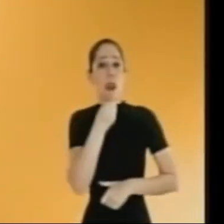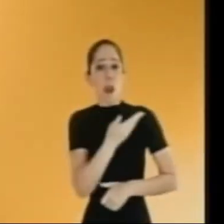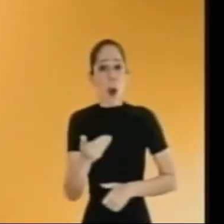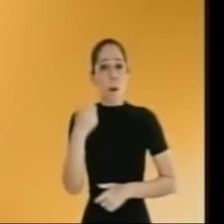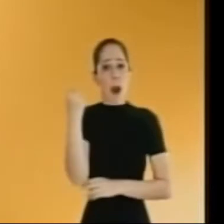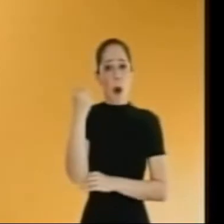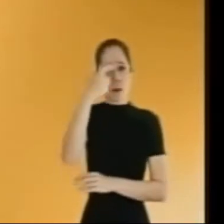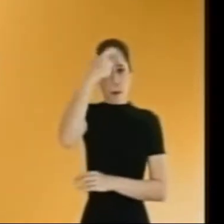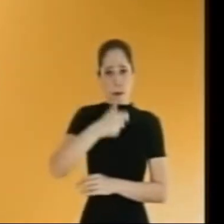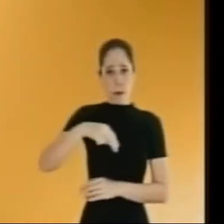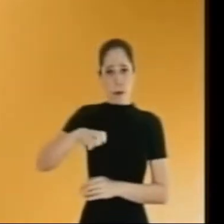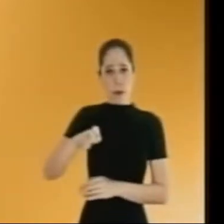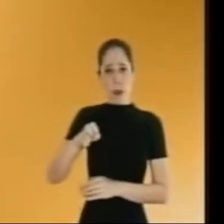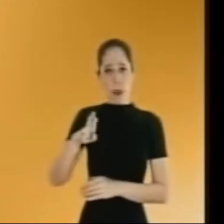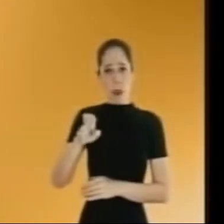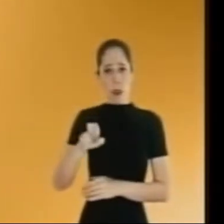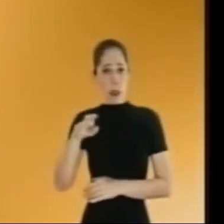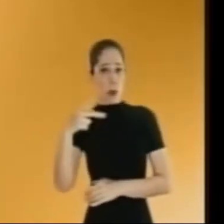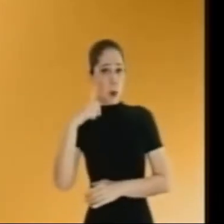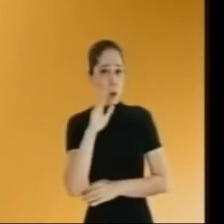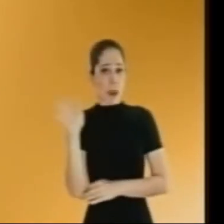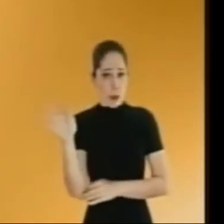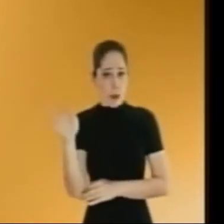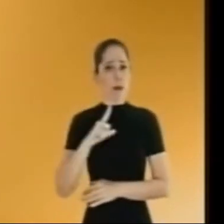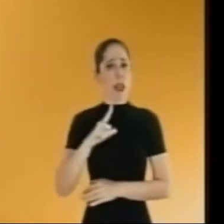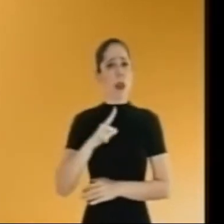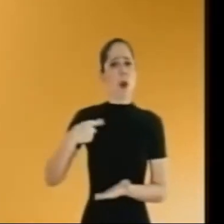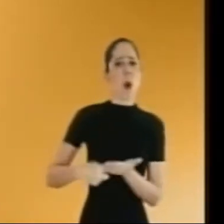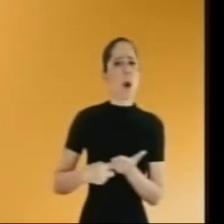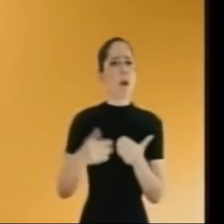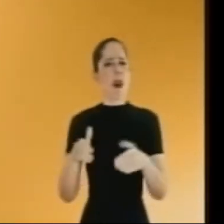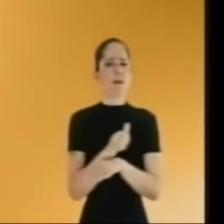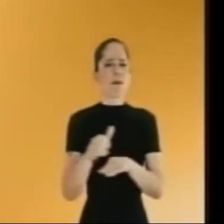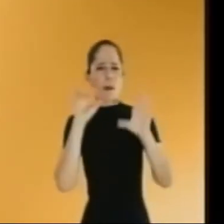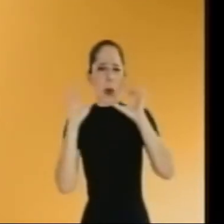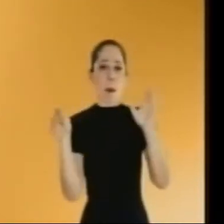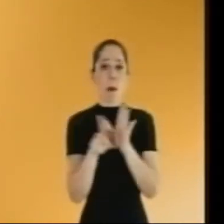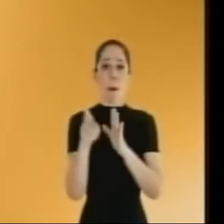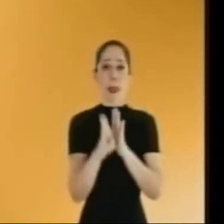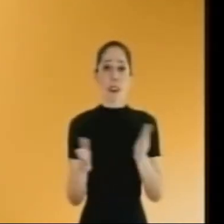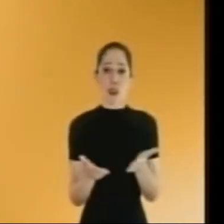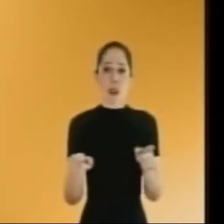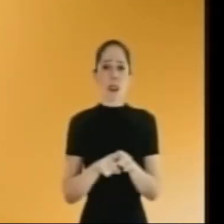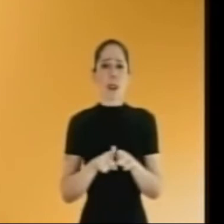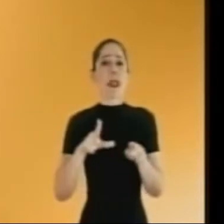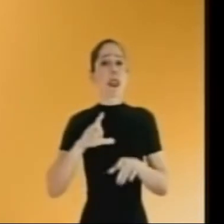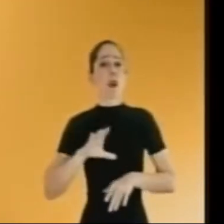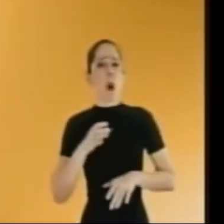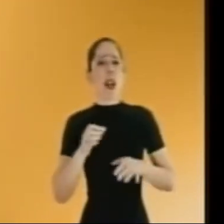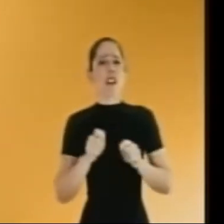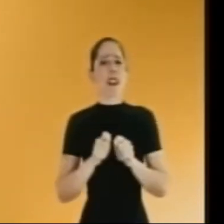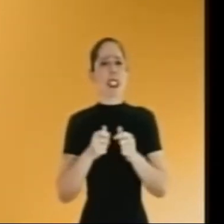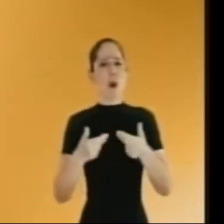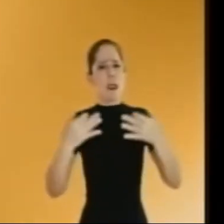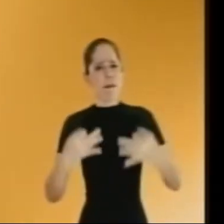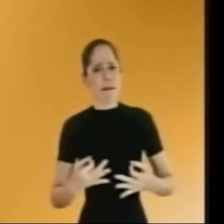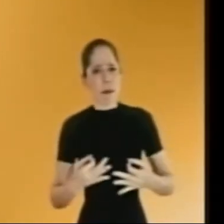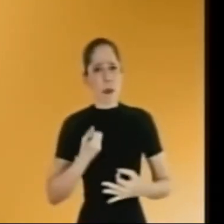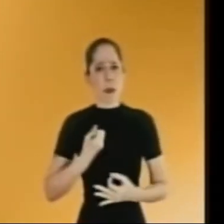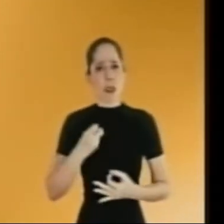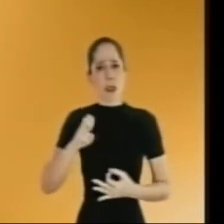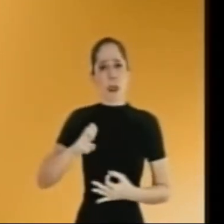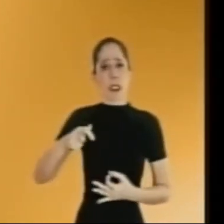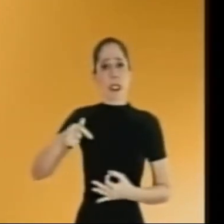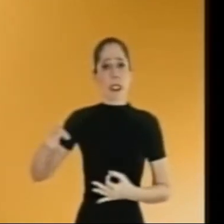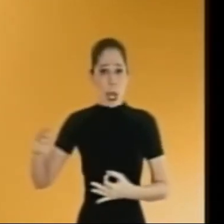Gaúchas e gaúchos, sou Nereu Crispim, seu deputado federal. Tenho compromisso com soluções para o Brasil de hoje e coragem de fazer